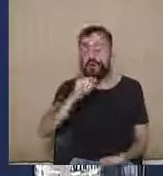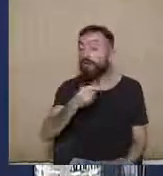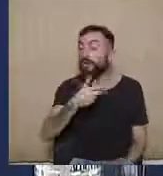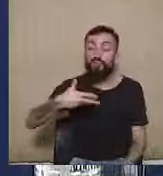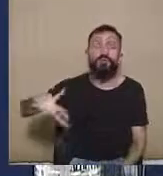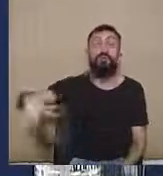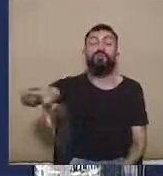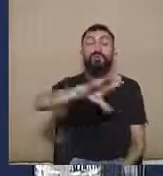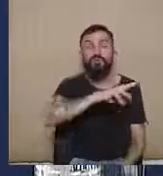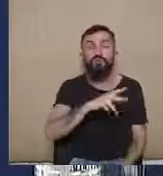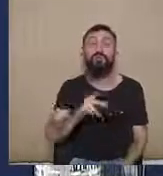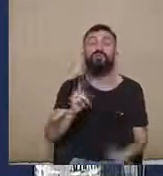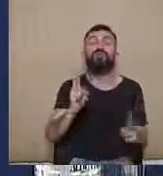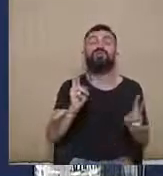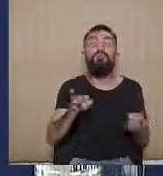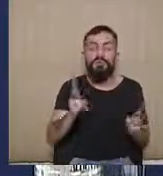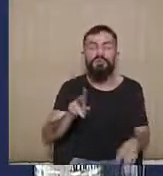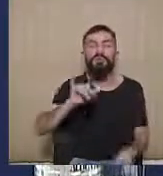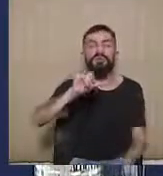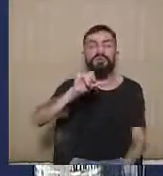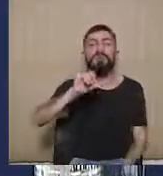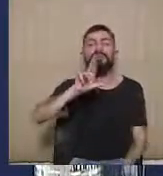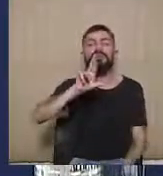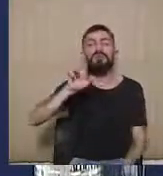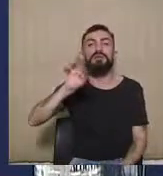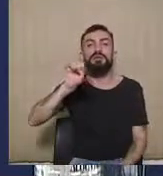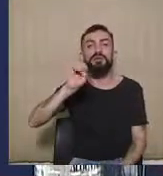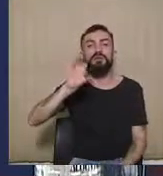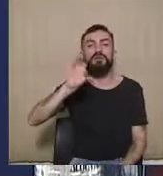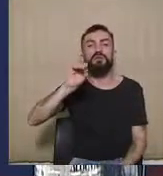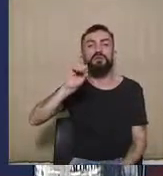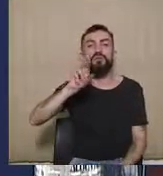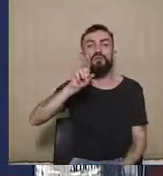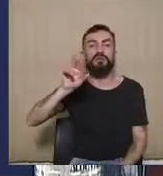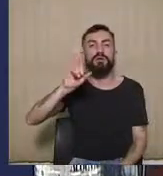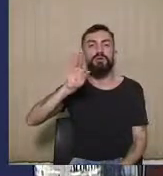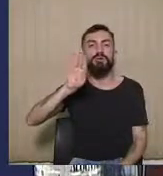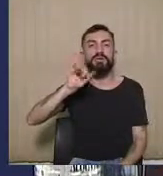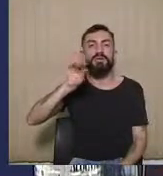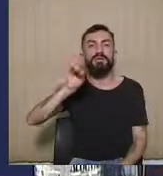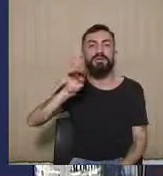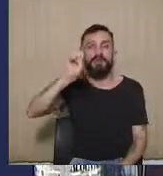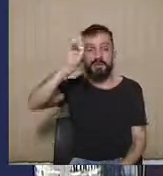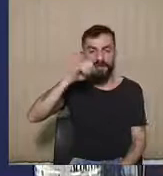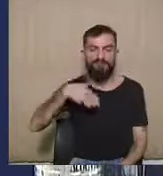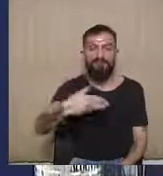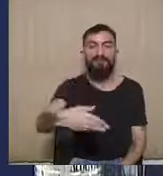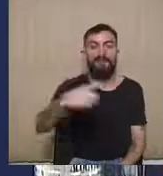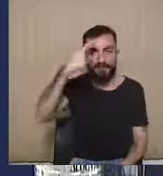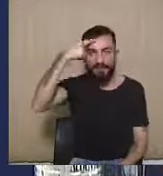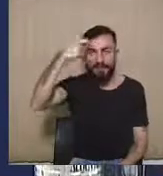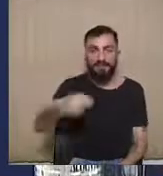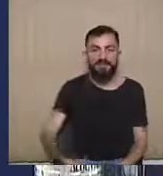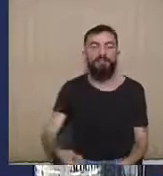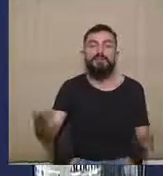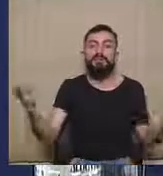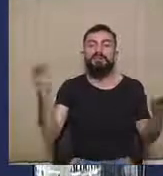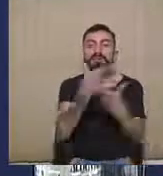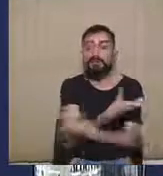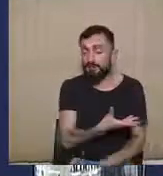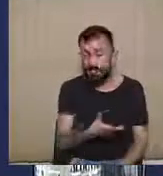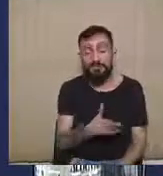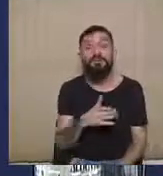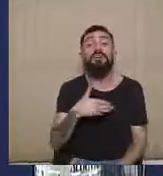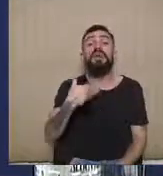elas, é a ideia da irrecorribilidade em apartado das decisões interlocutórias. Essas decisões interlocutórias não vão